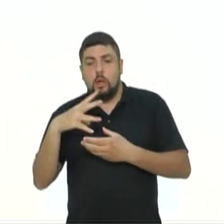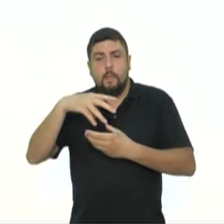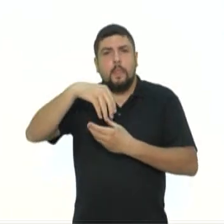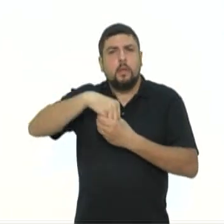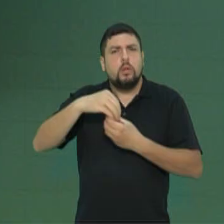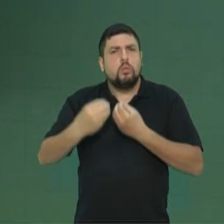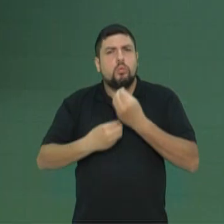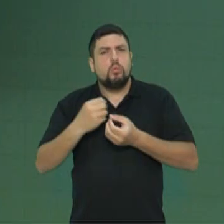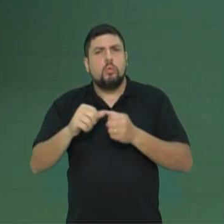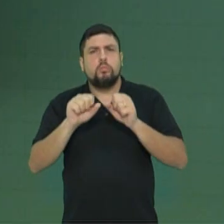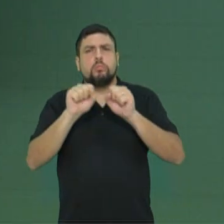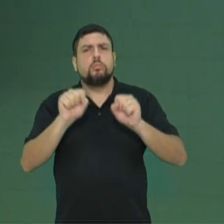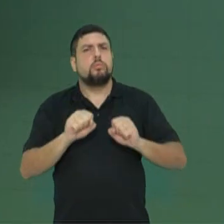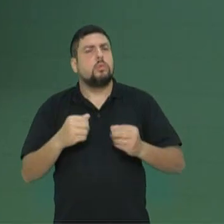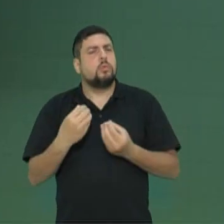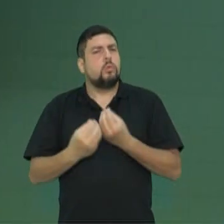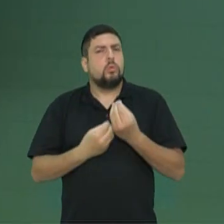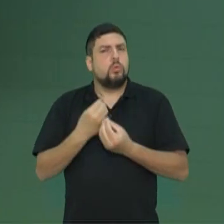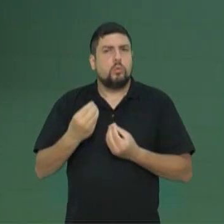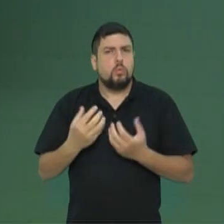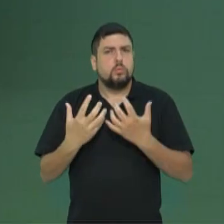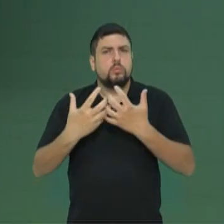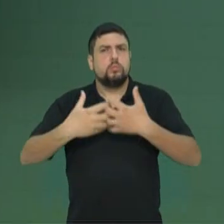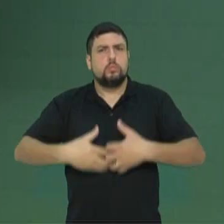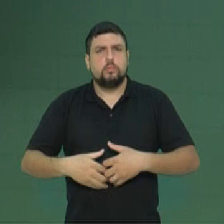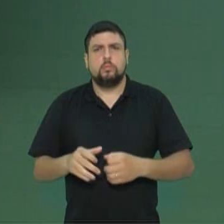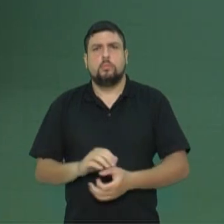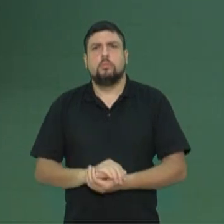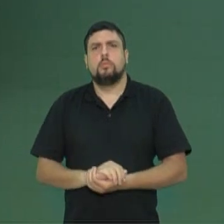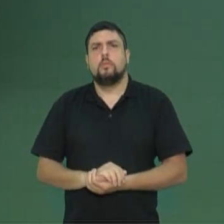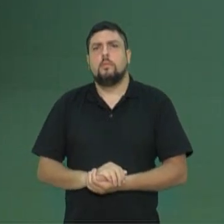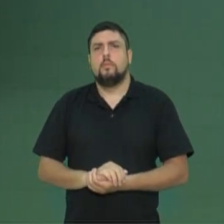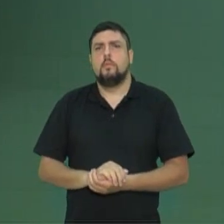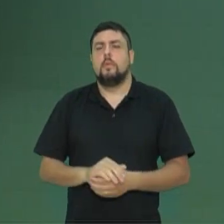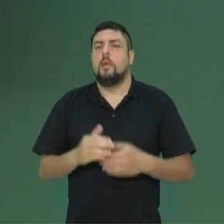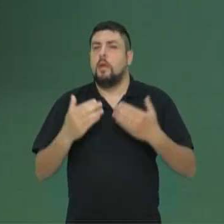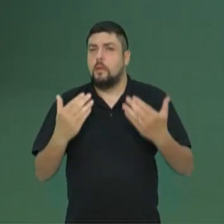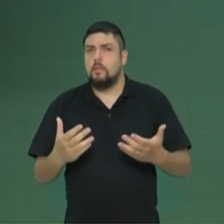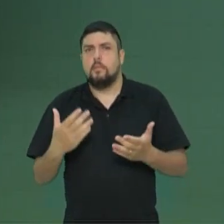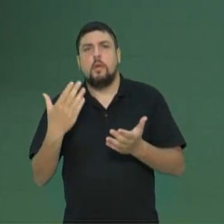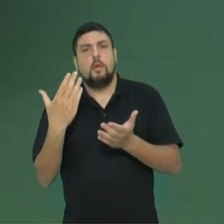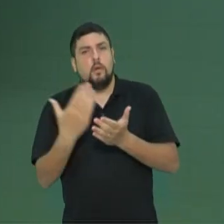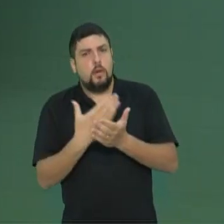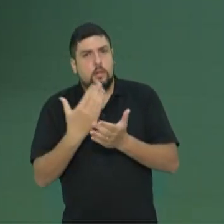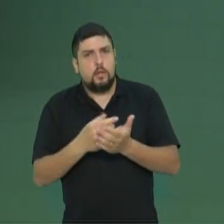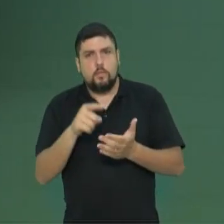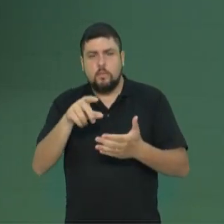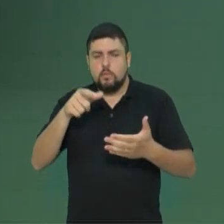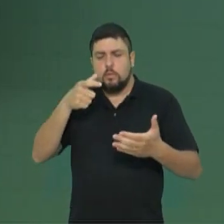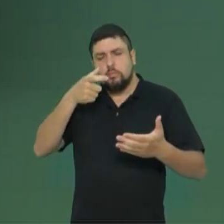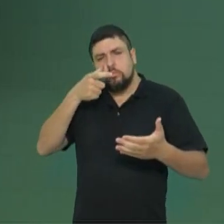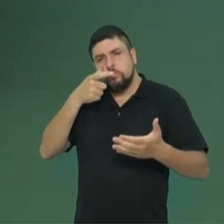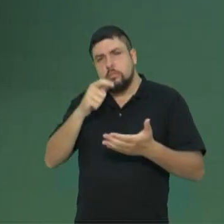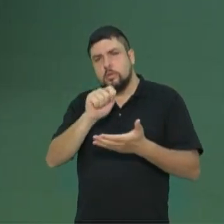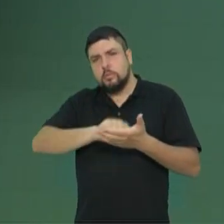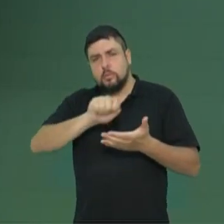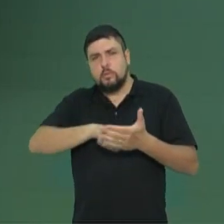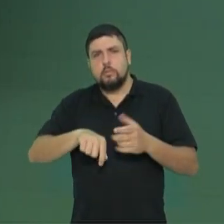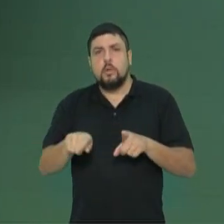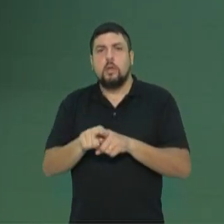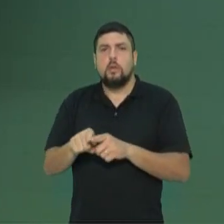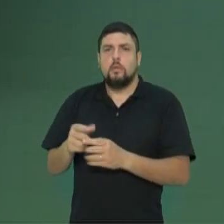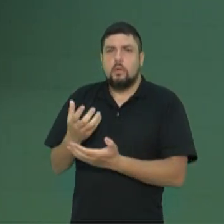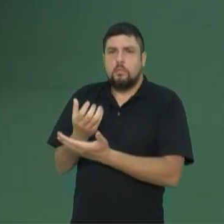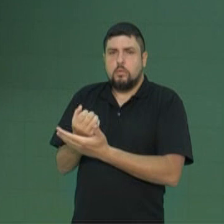sistemas, como eles funcionam. E para tudo isso bem, caderno para você olhar suas anotações e nos aplicativos